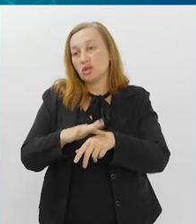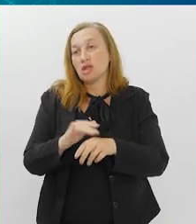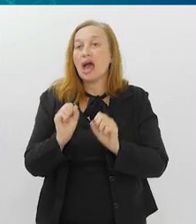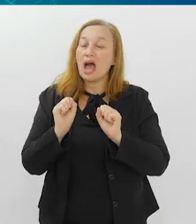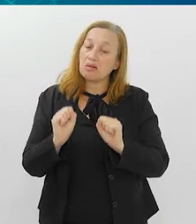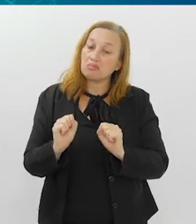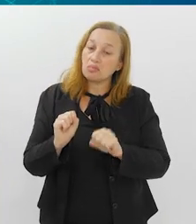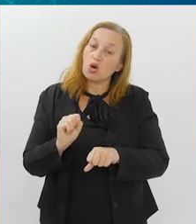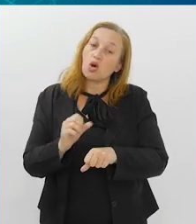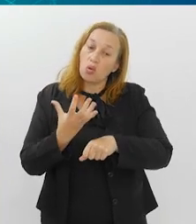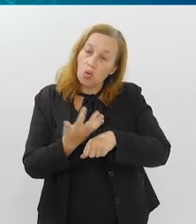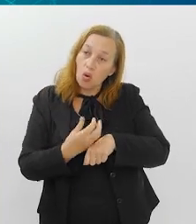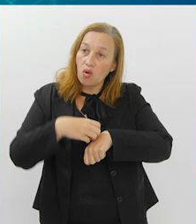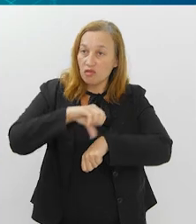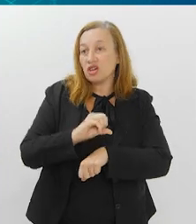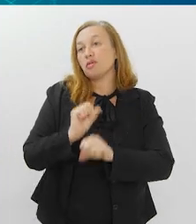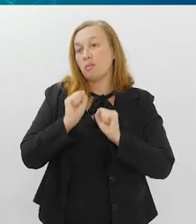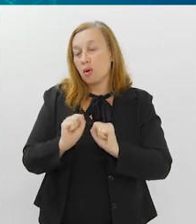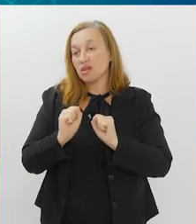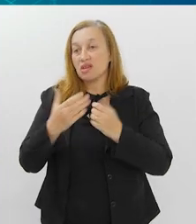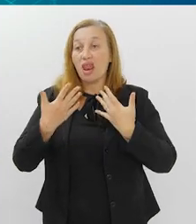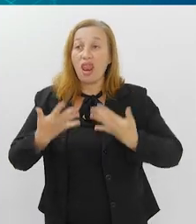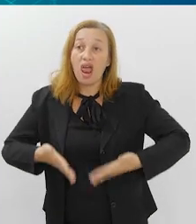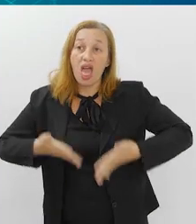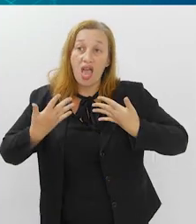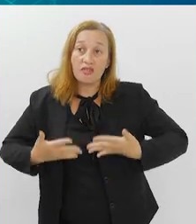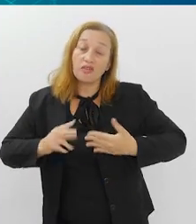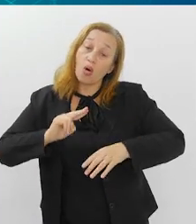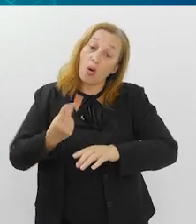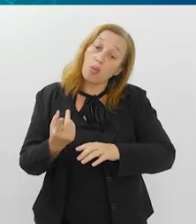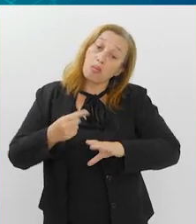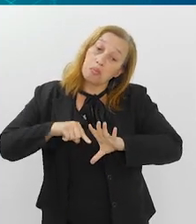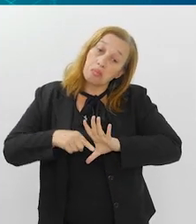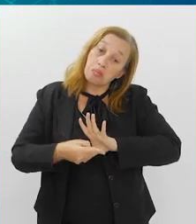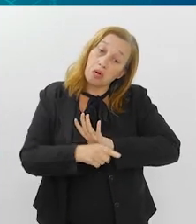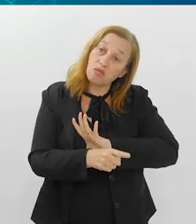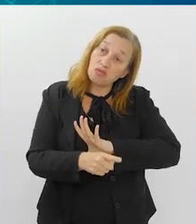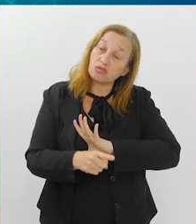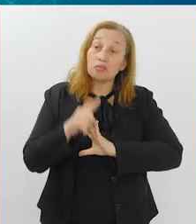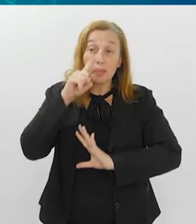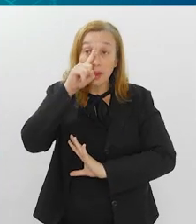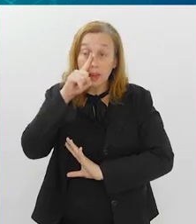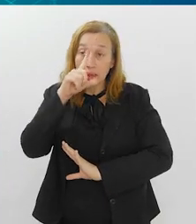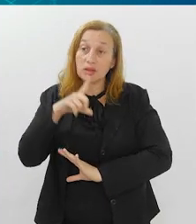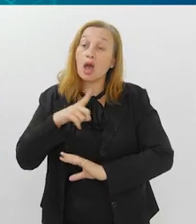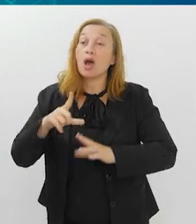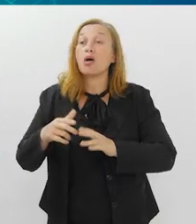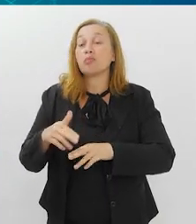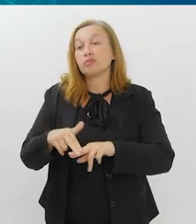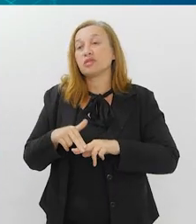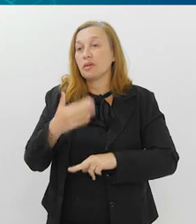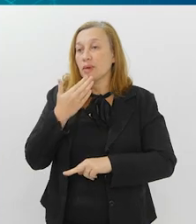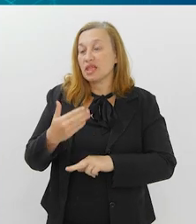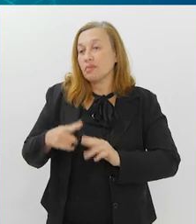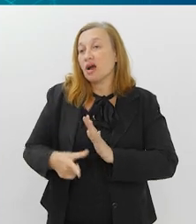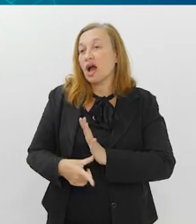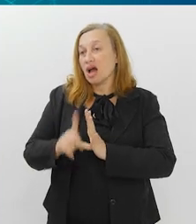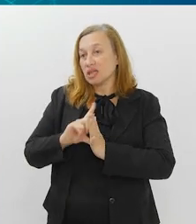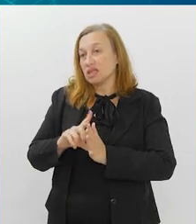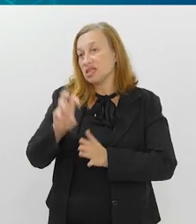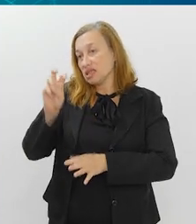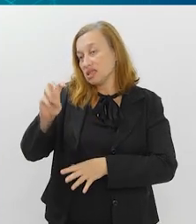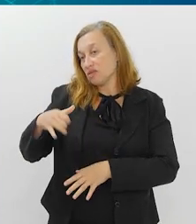extremamente leve e não causar nada, ou ela pode evoluir de uma forma inflamatória bem grave. Por isso que a gente recomenda antes de cinco anos.